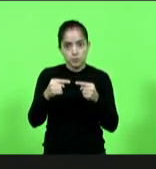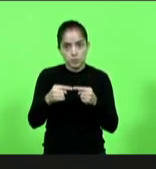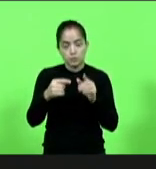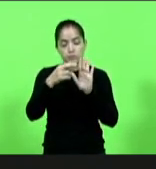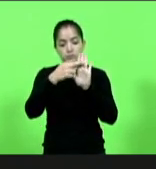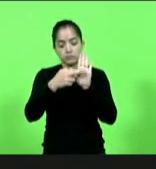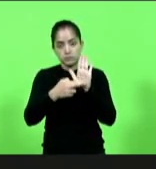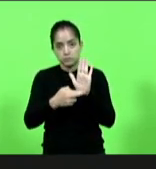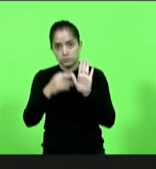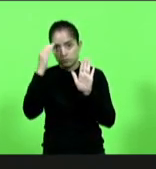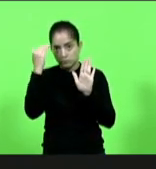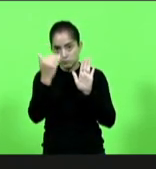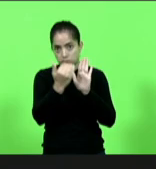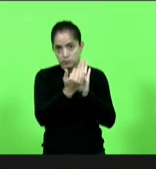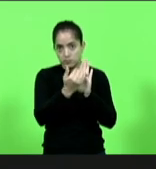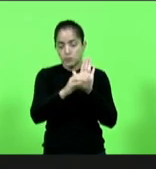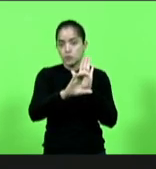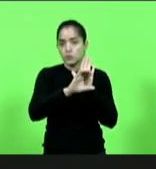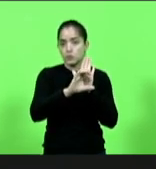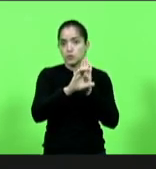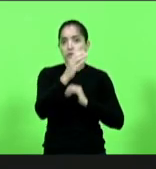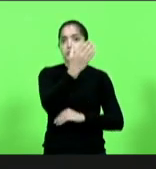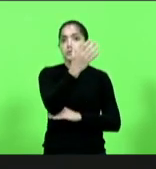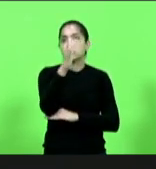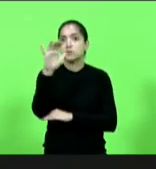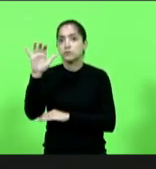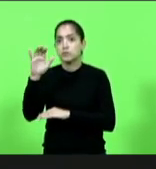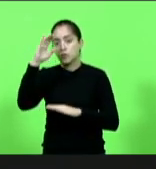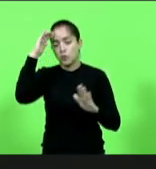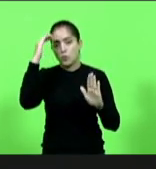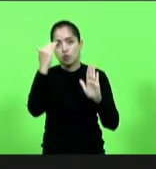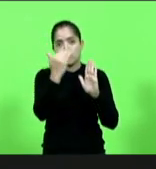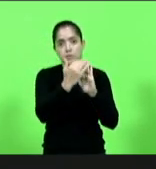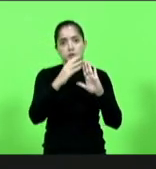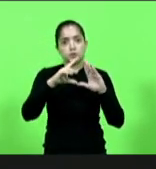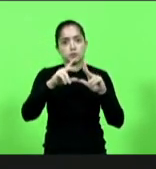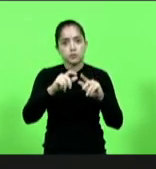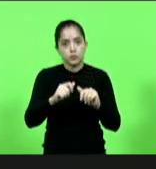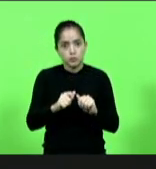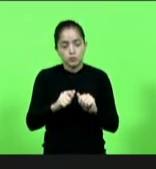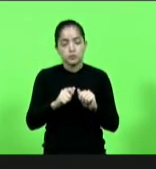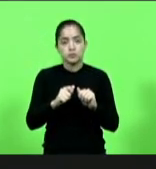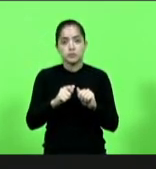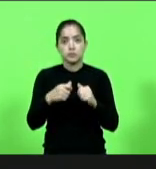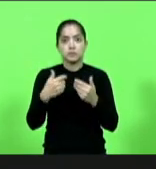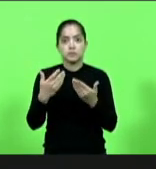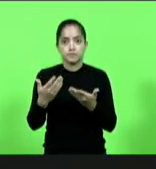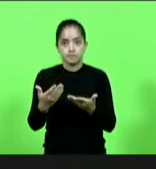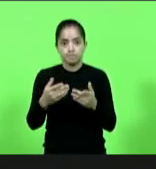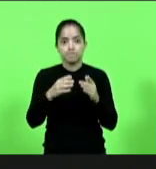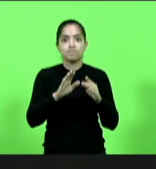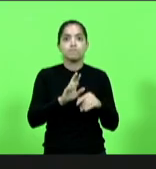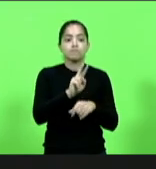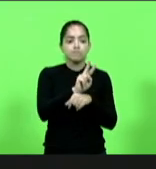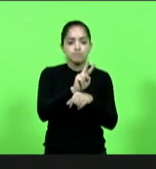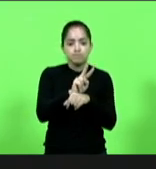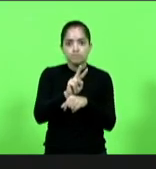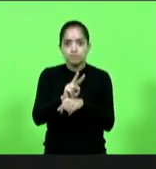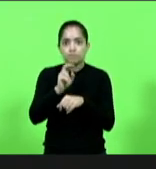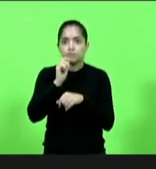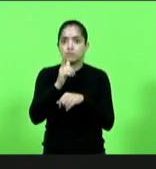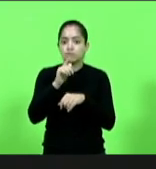previstas no Código Florestal Brasileiro, cumprindo todas as exigências legais que incluem até a preservação de nascentes e